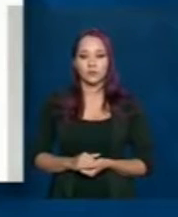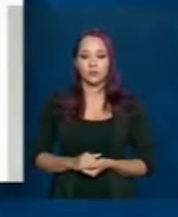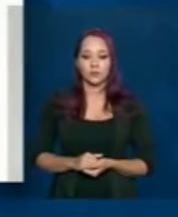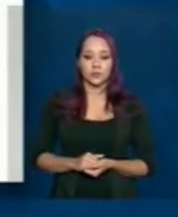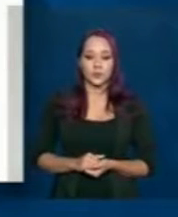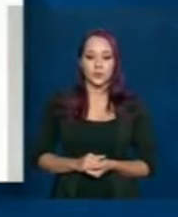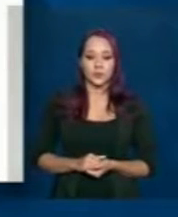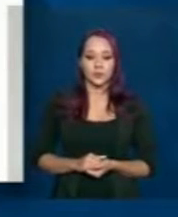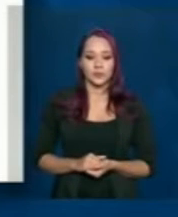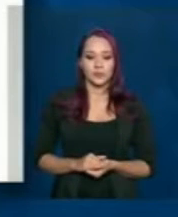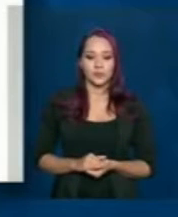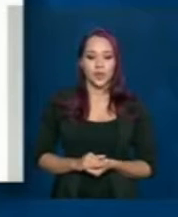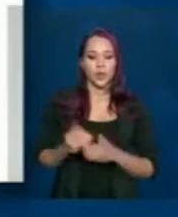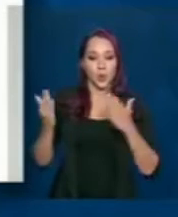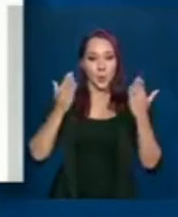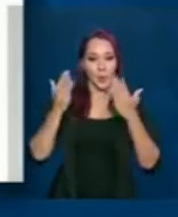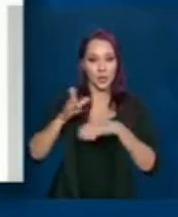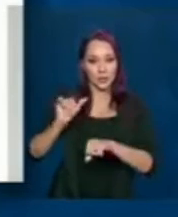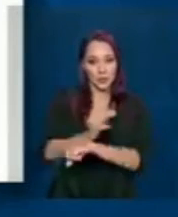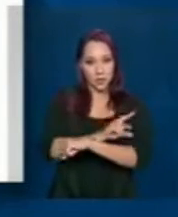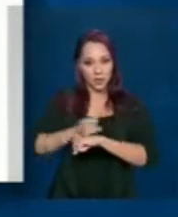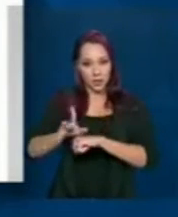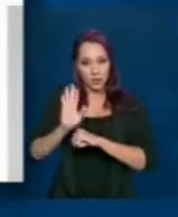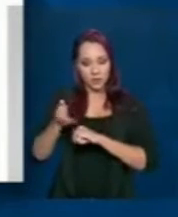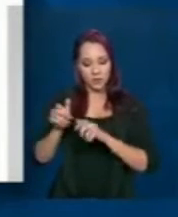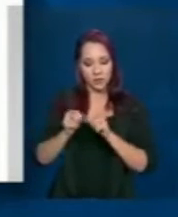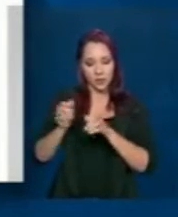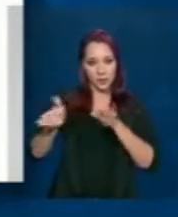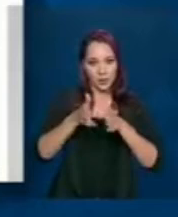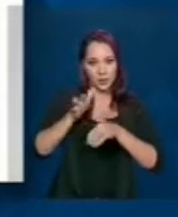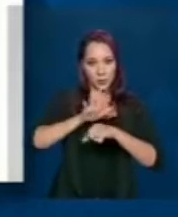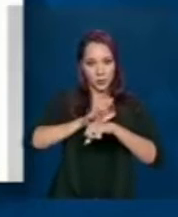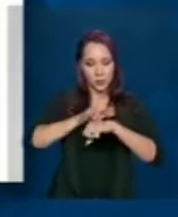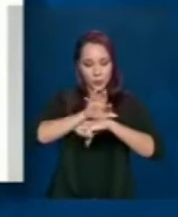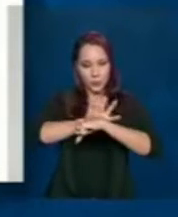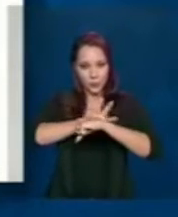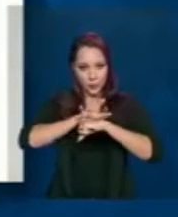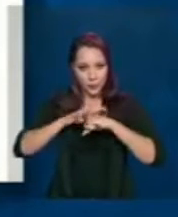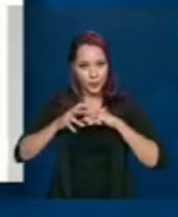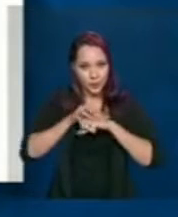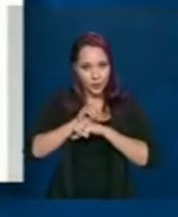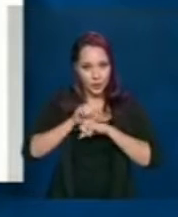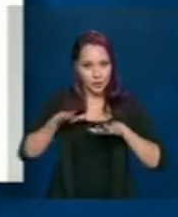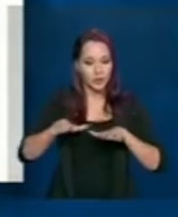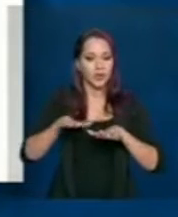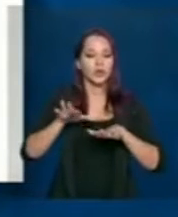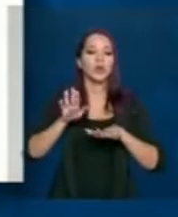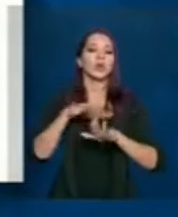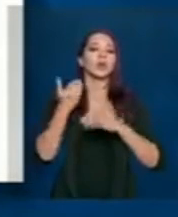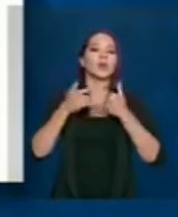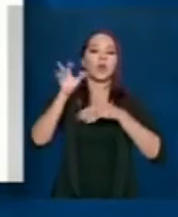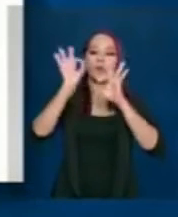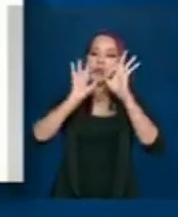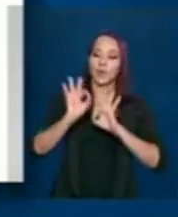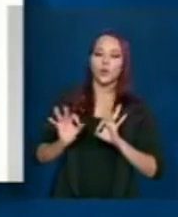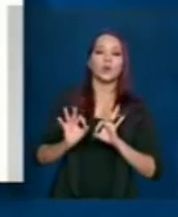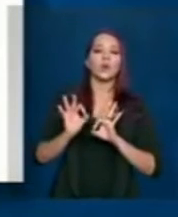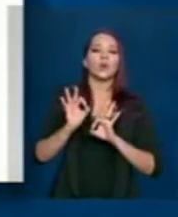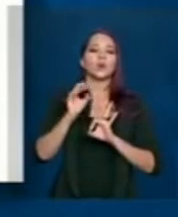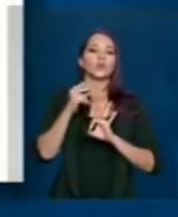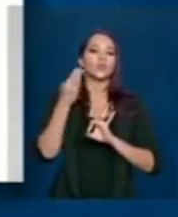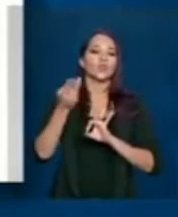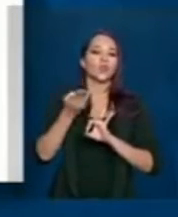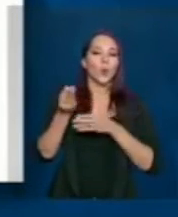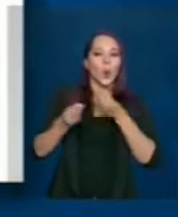Próximo. Em relação às ações realizadas durante a pandemia para a vigilância do óbito, é importante colocar que nós elaboramos uma nota de manejo de